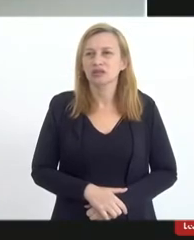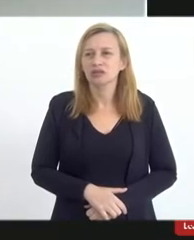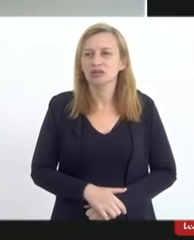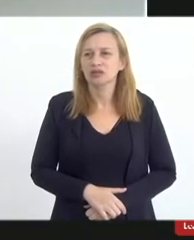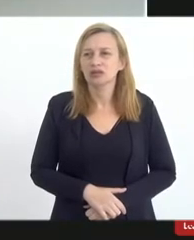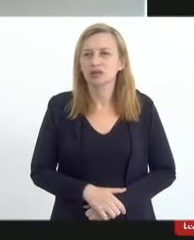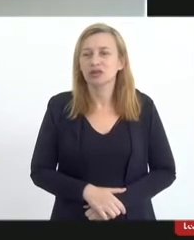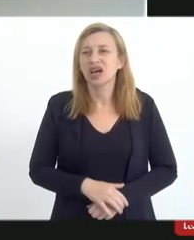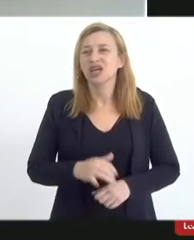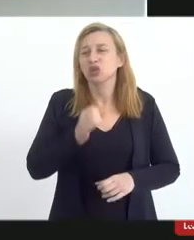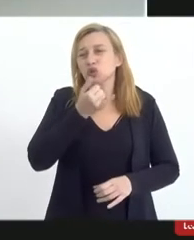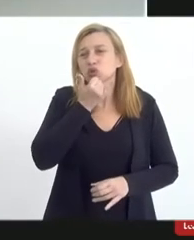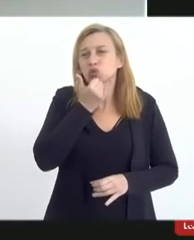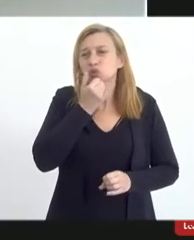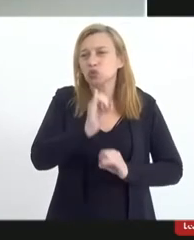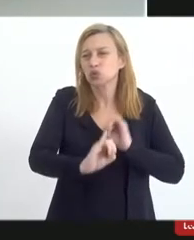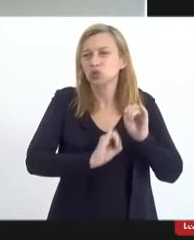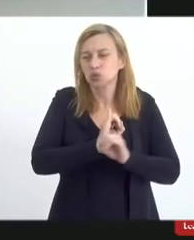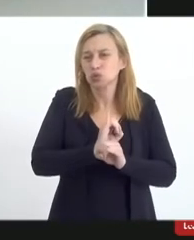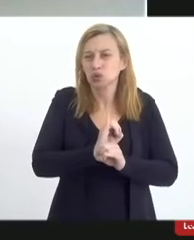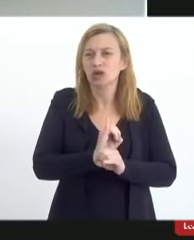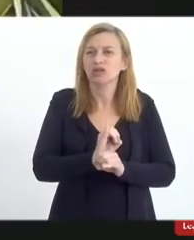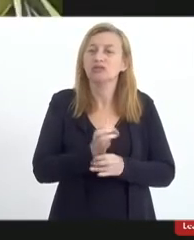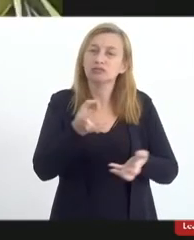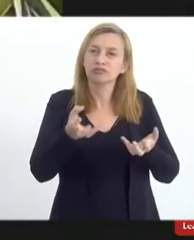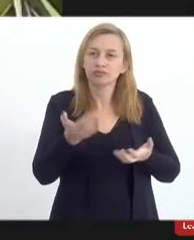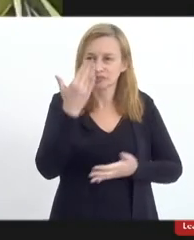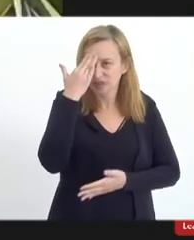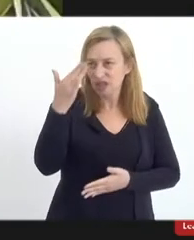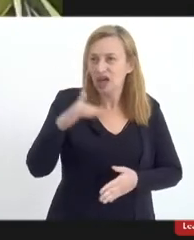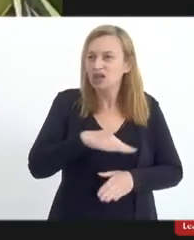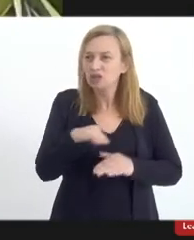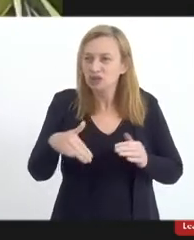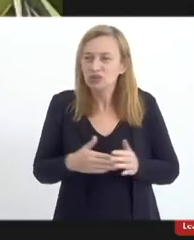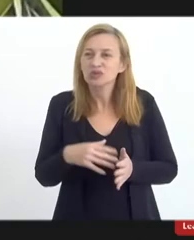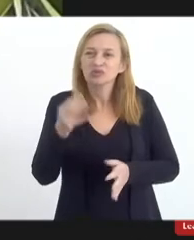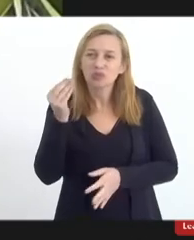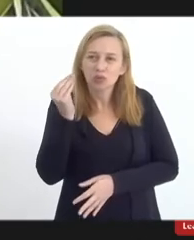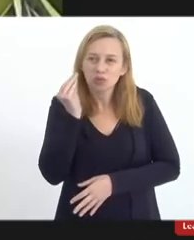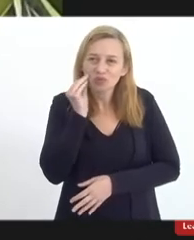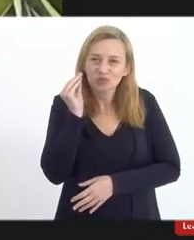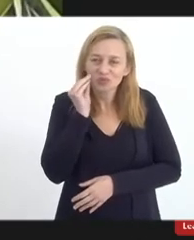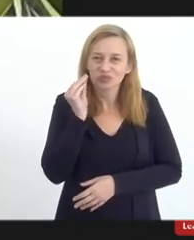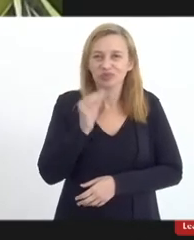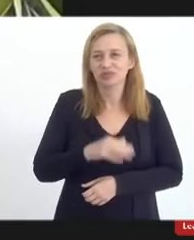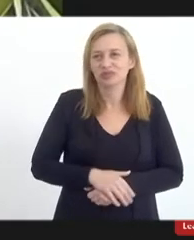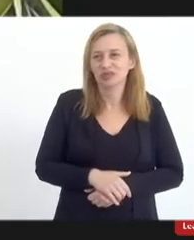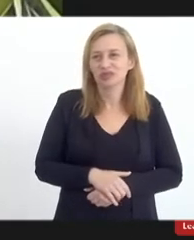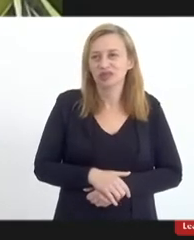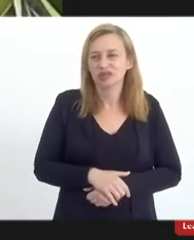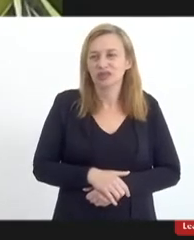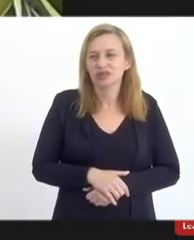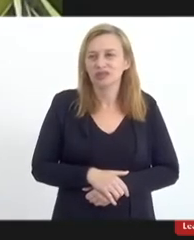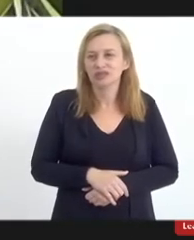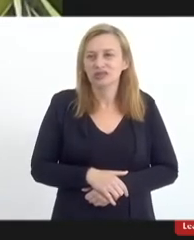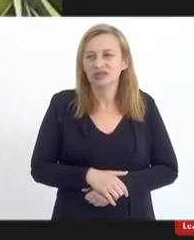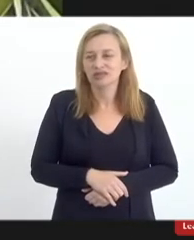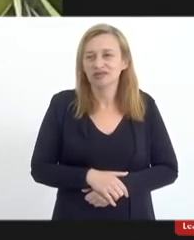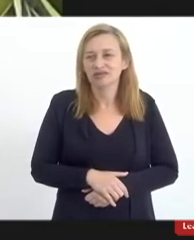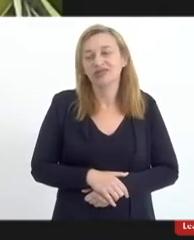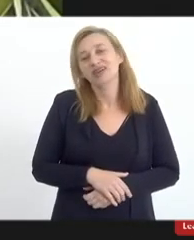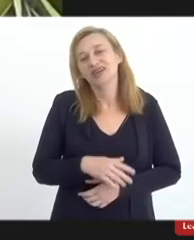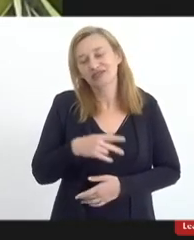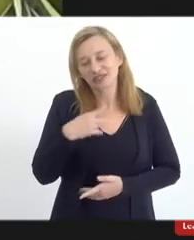Internet. Então, quero muito agradecer a todos pela oportunidade e expor-me, dar um rosto,